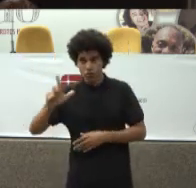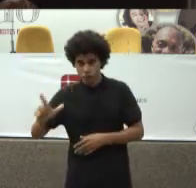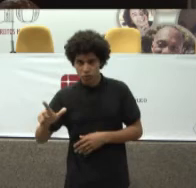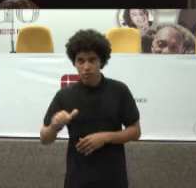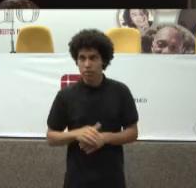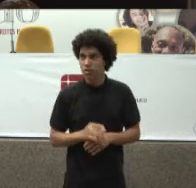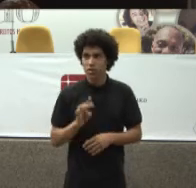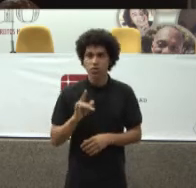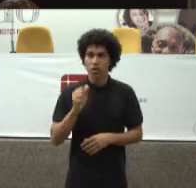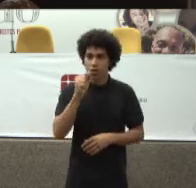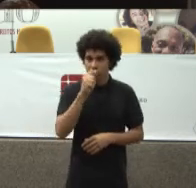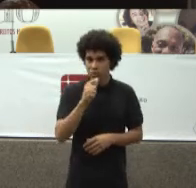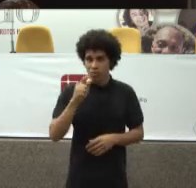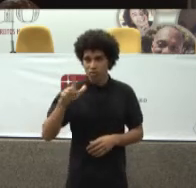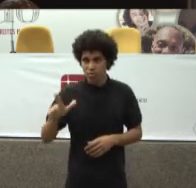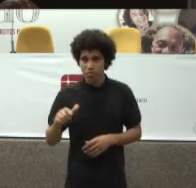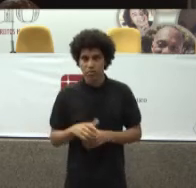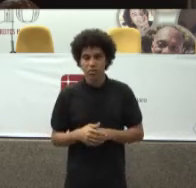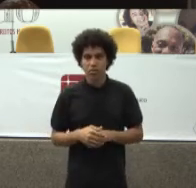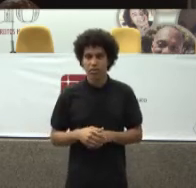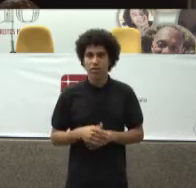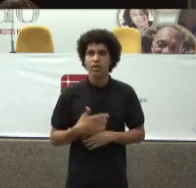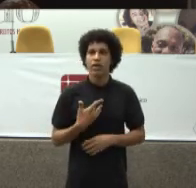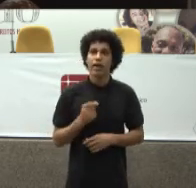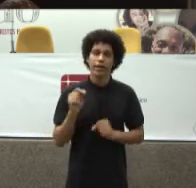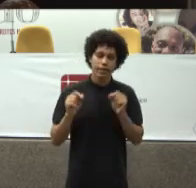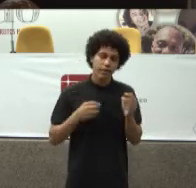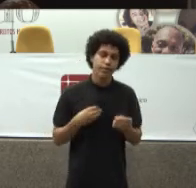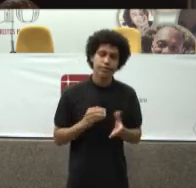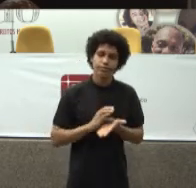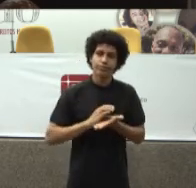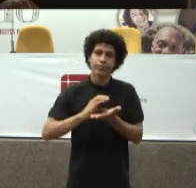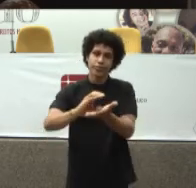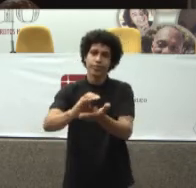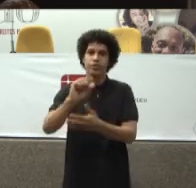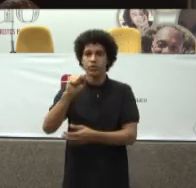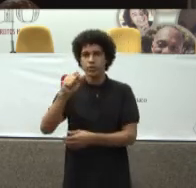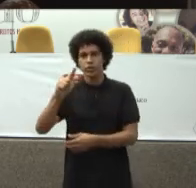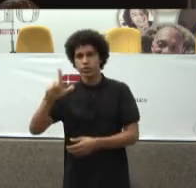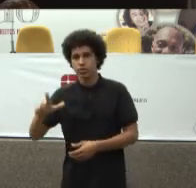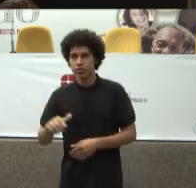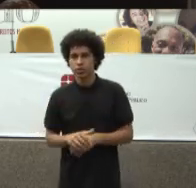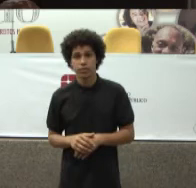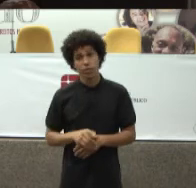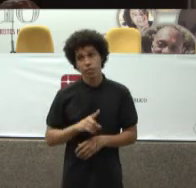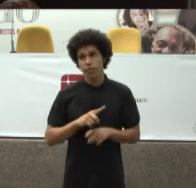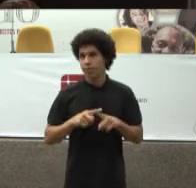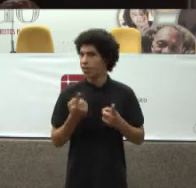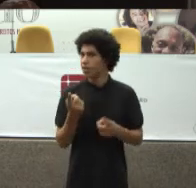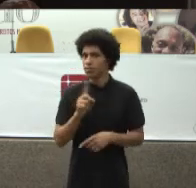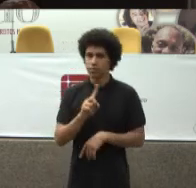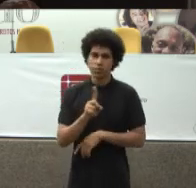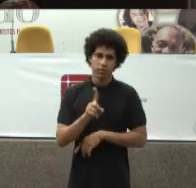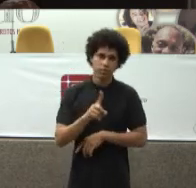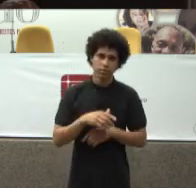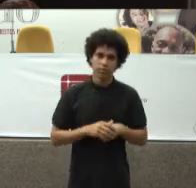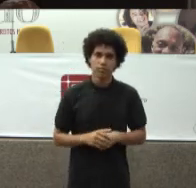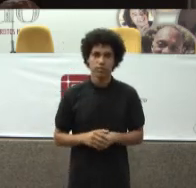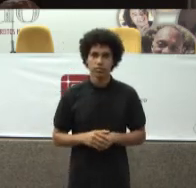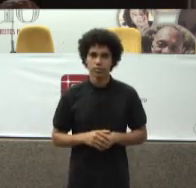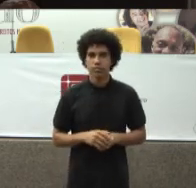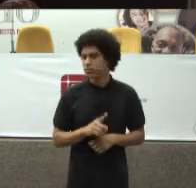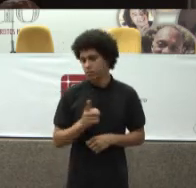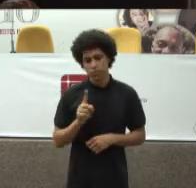tabela Do SUS É que Financia O SUS E não é Não é